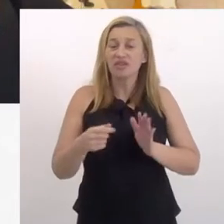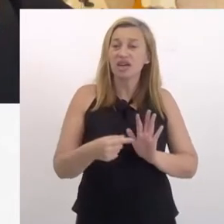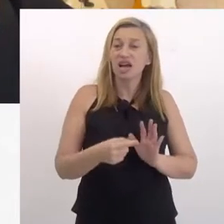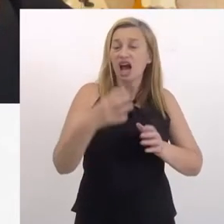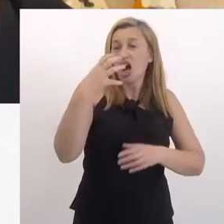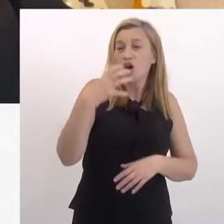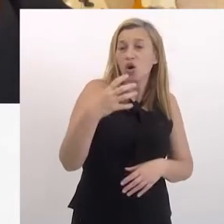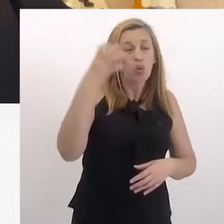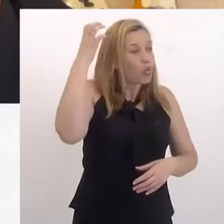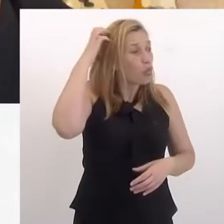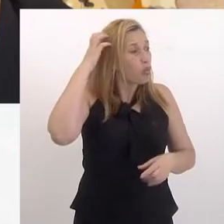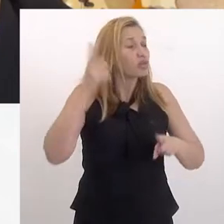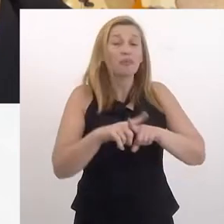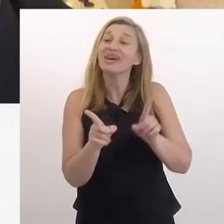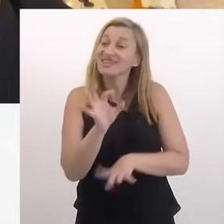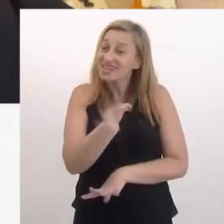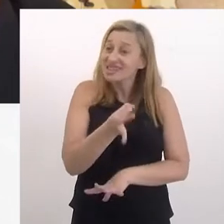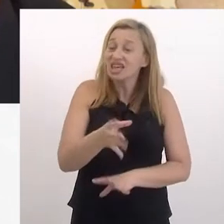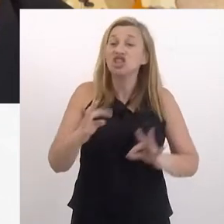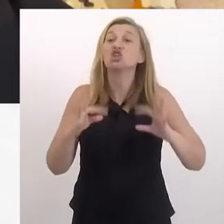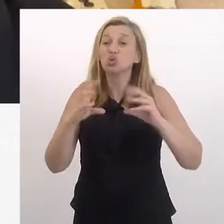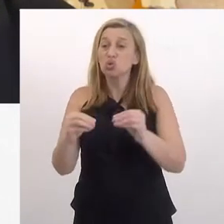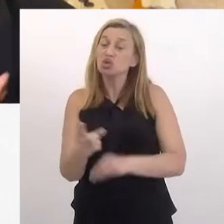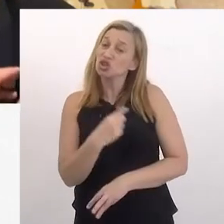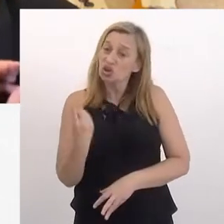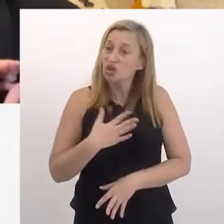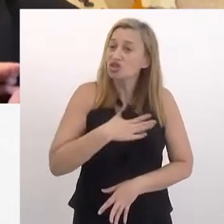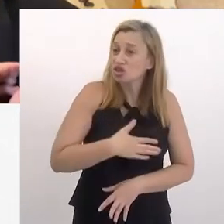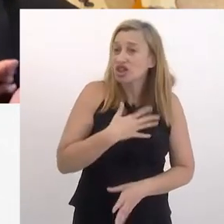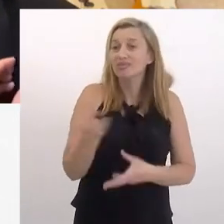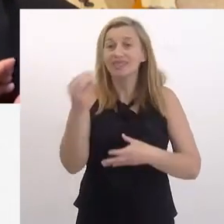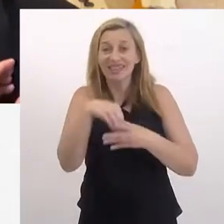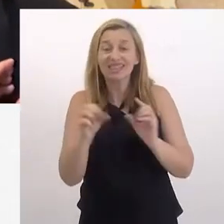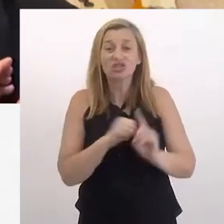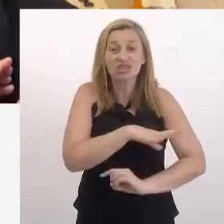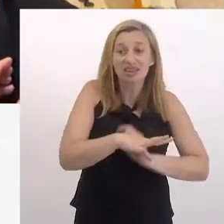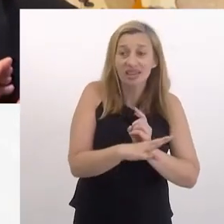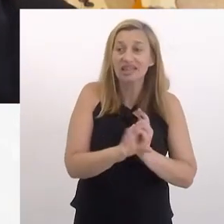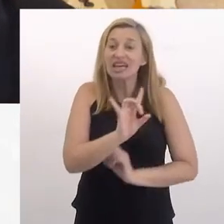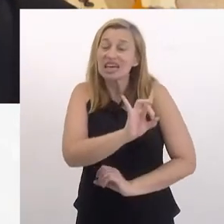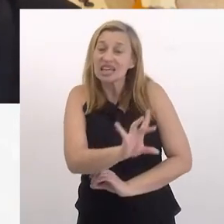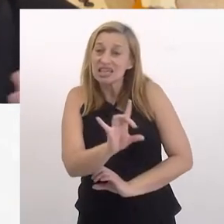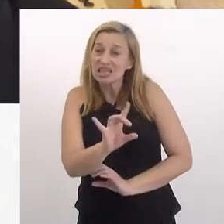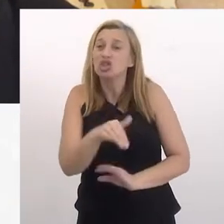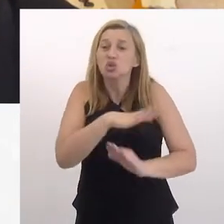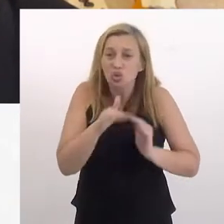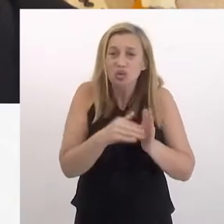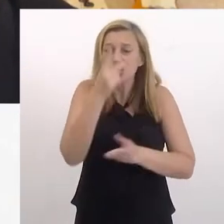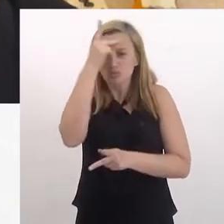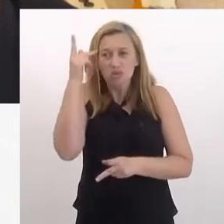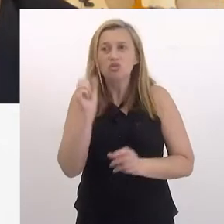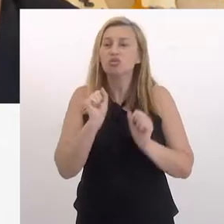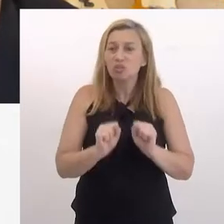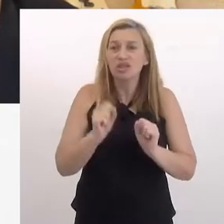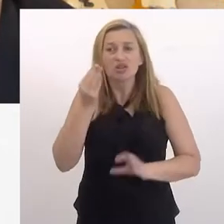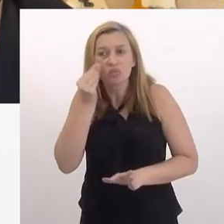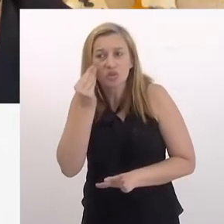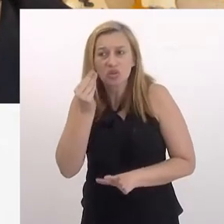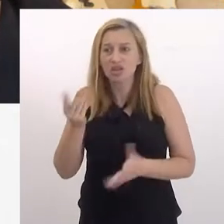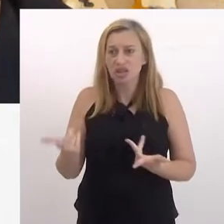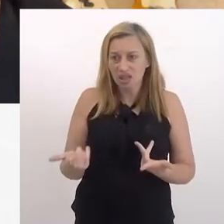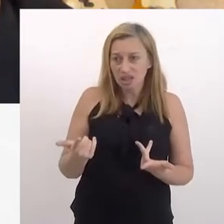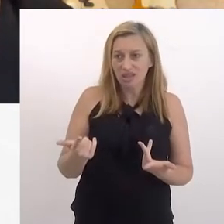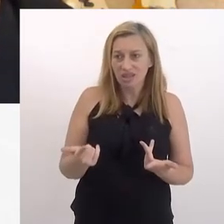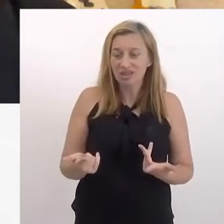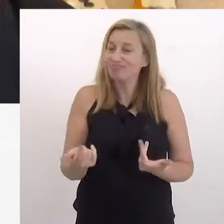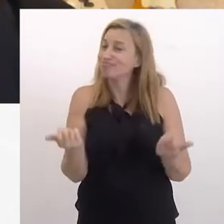ficar apontando e julgando. Mas é lógico que tudo que nós gostaríamos na sociedade é que todo mundo pudesse ter uma